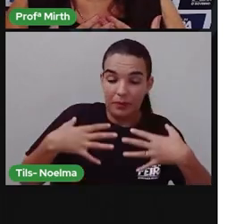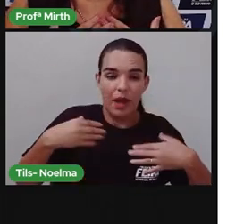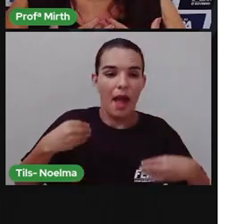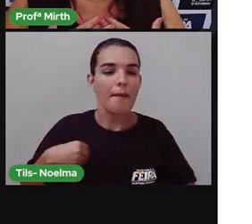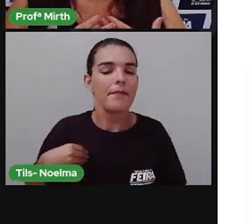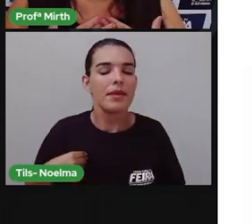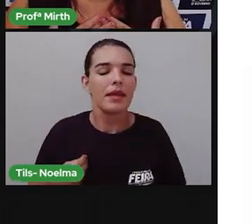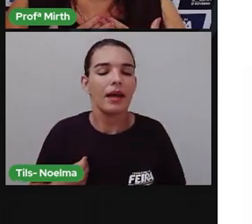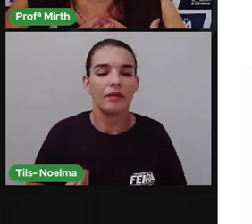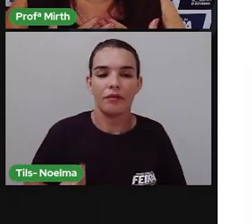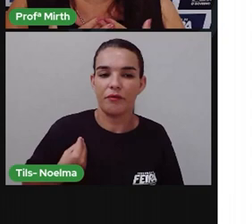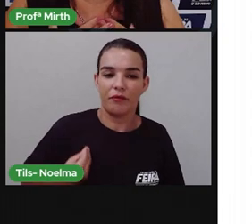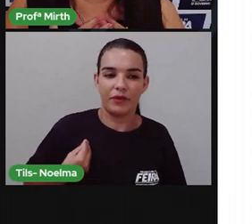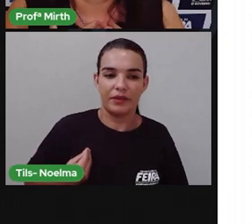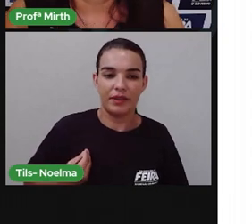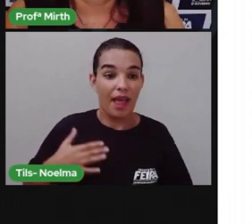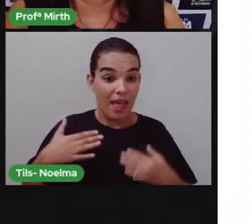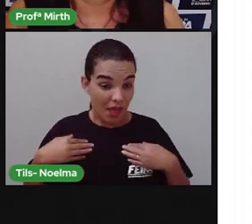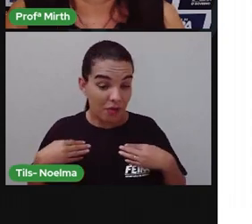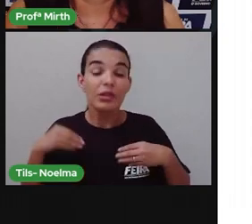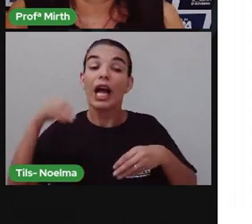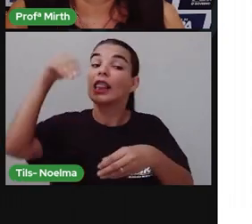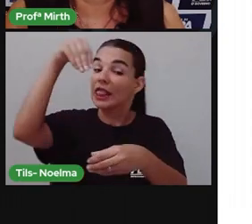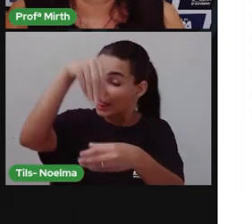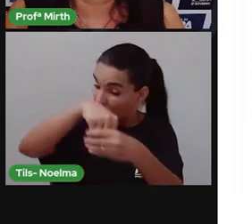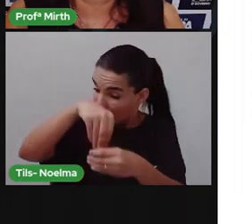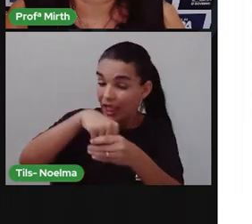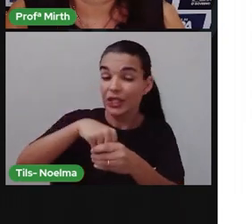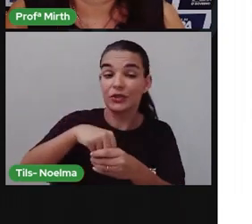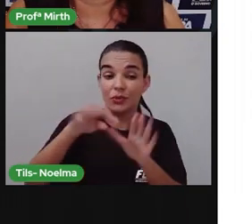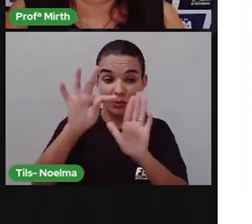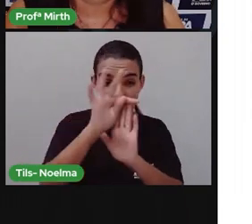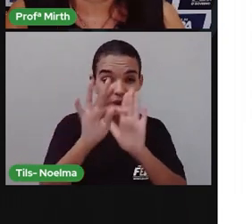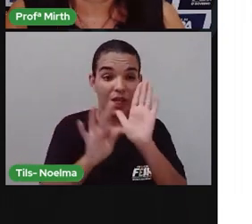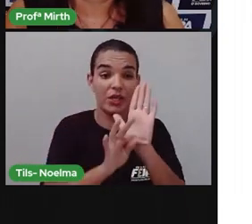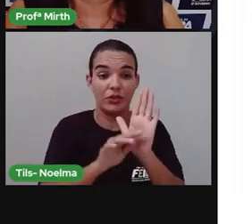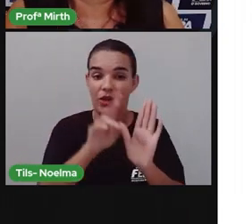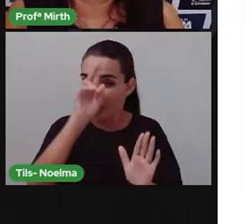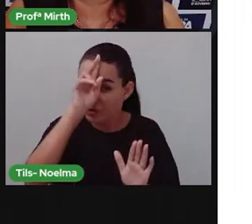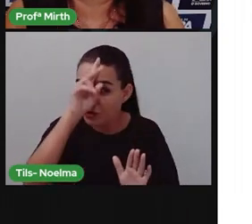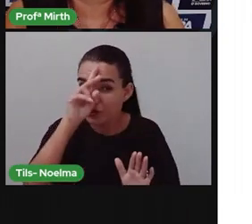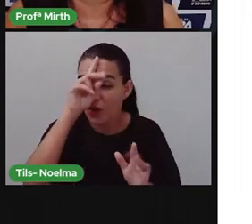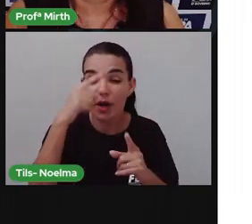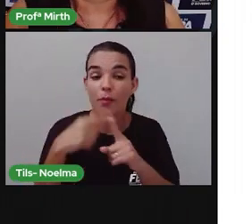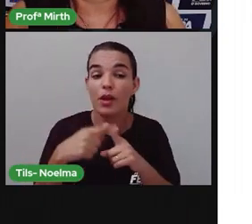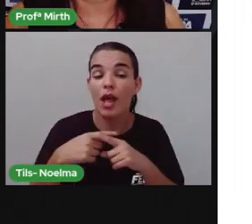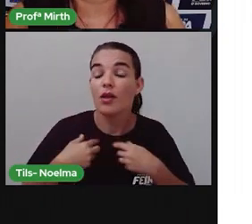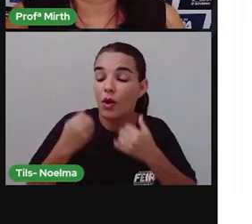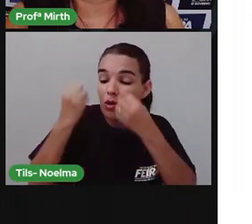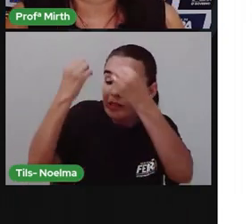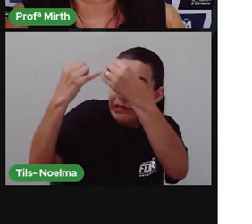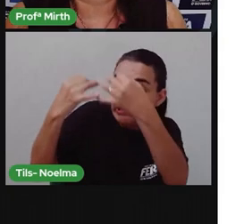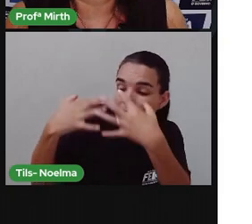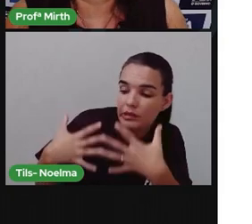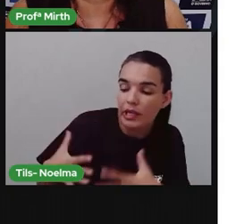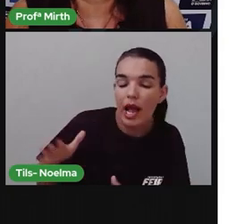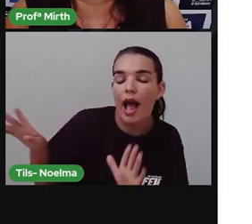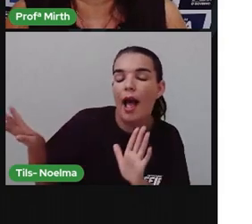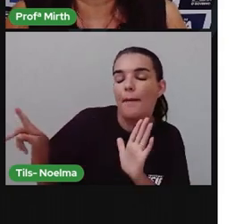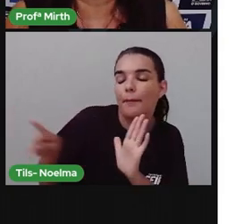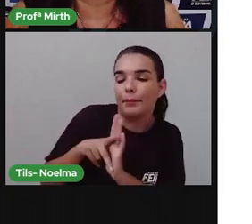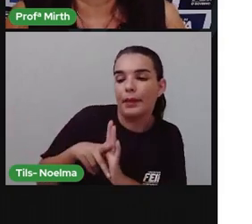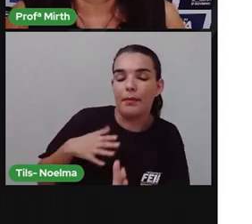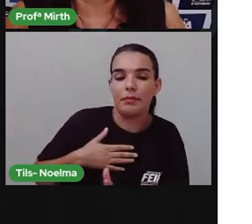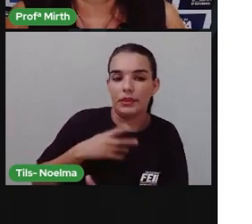história. E eu participo do meu texto ali, né? Então, eu estou contando a minha história. Eu vou falar